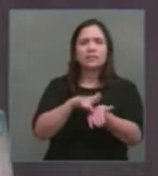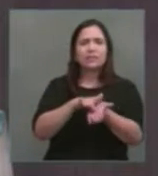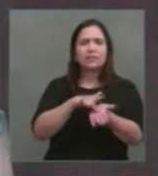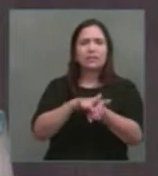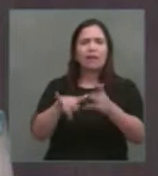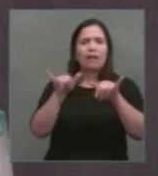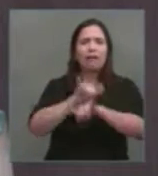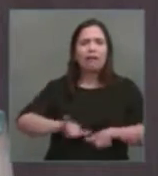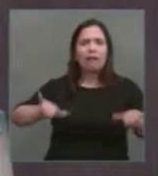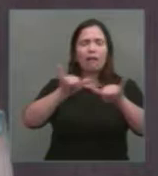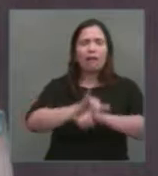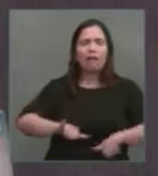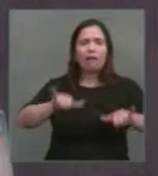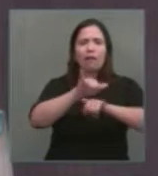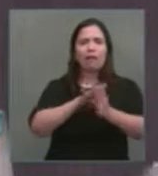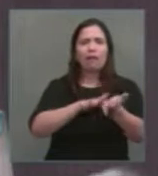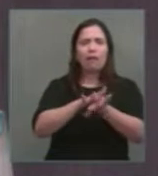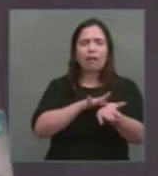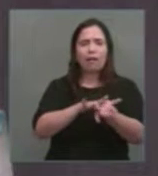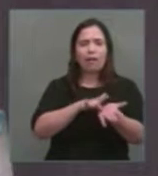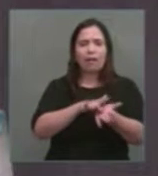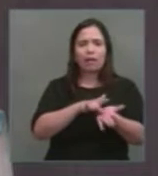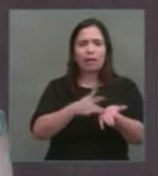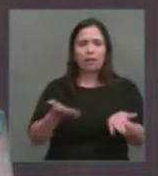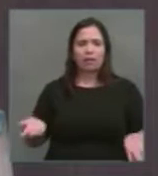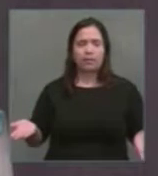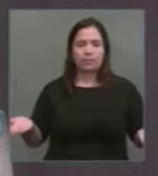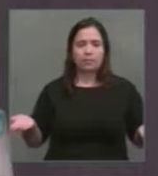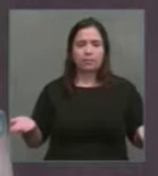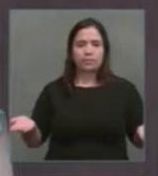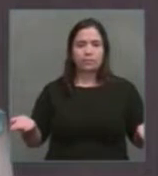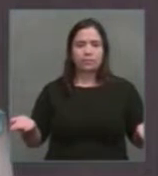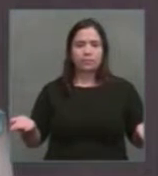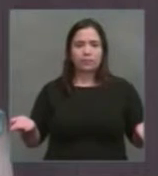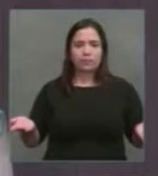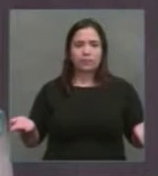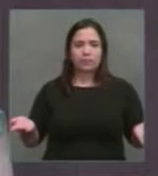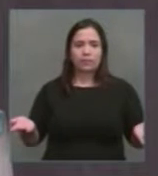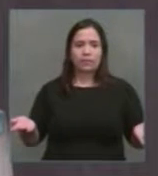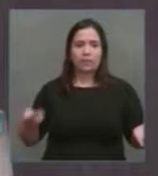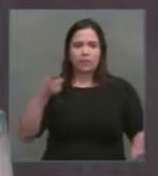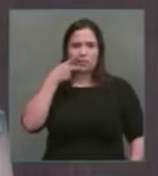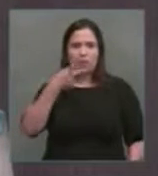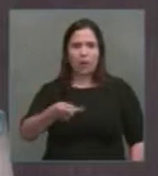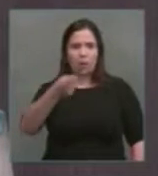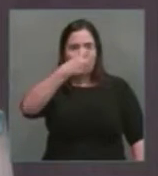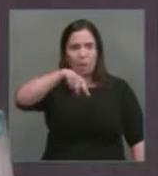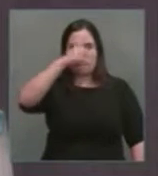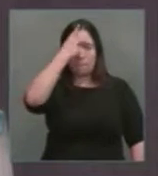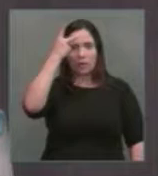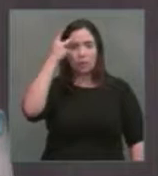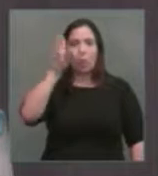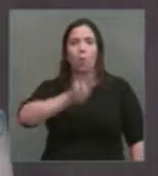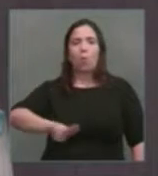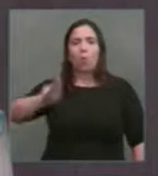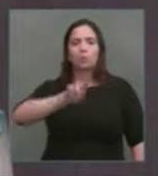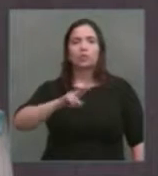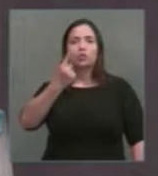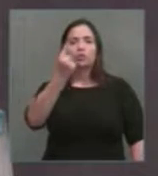menos papel moeda nesse momento. Isso é um absurdo, porque, na verdade,